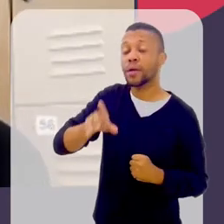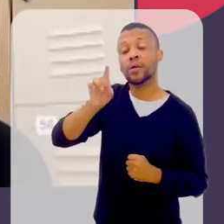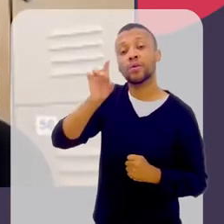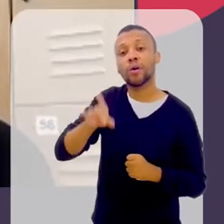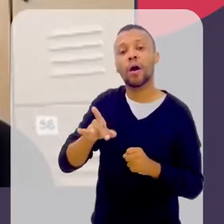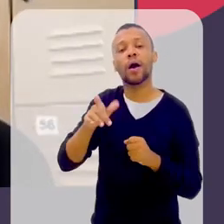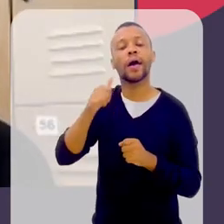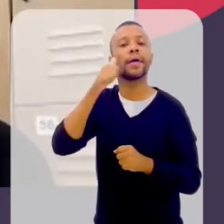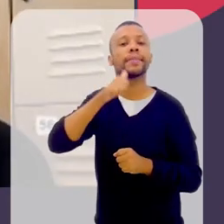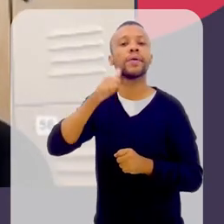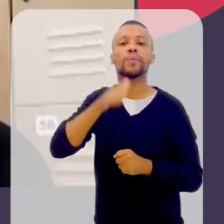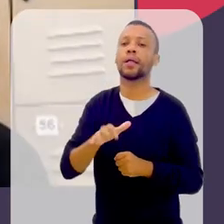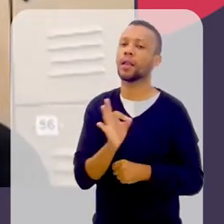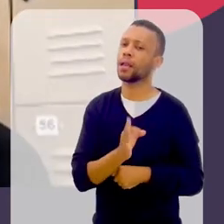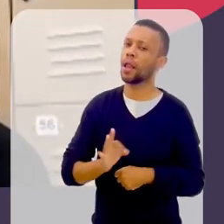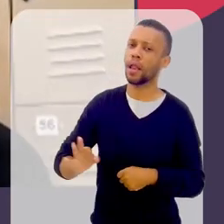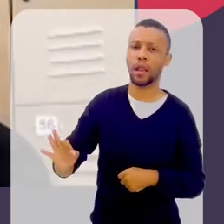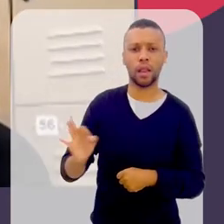questão só das mulheres,